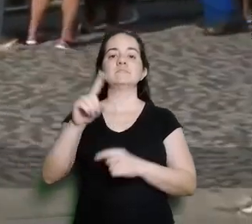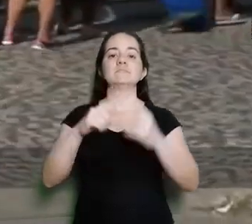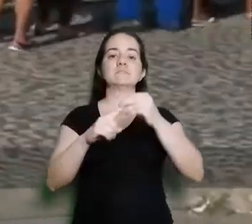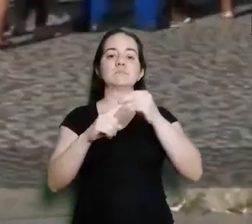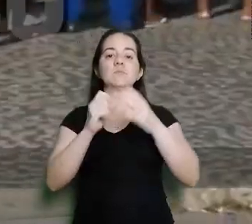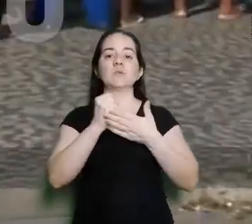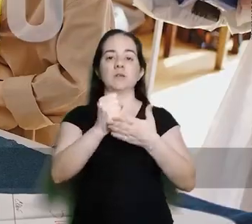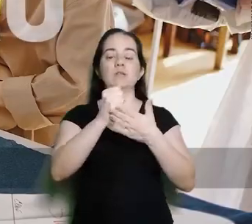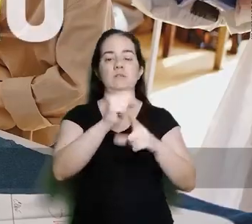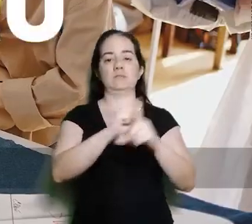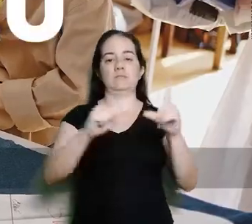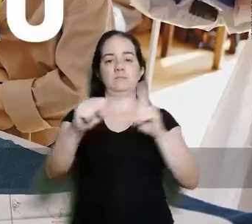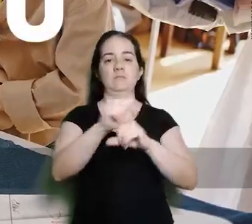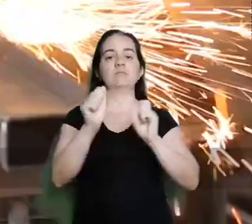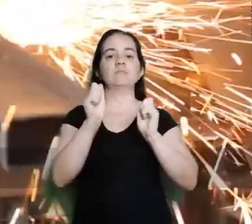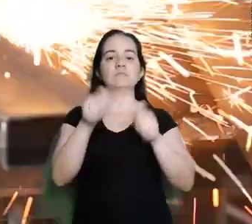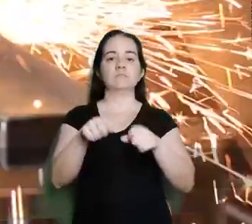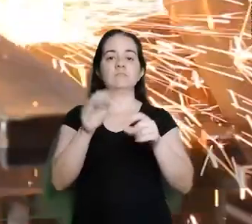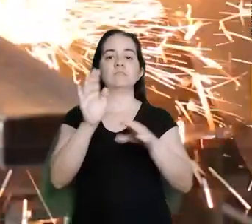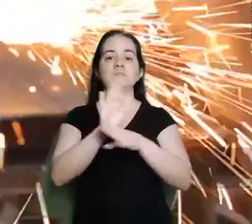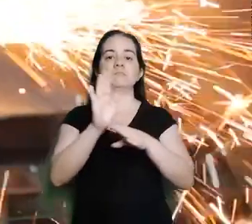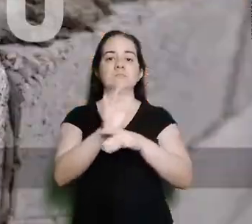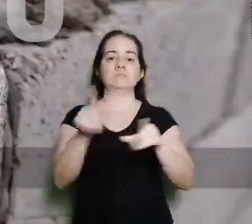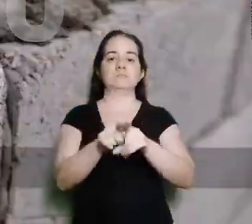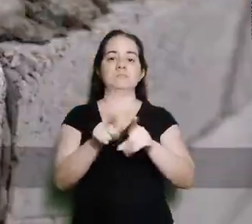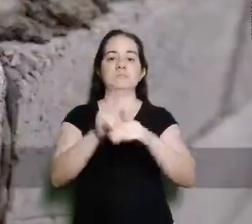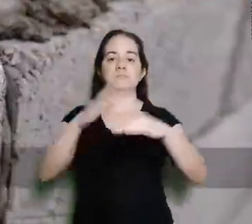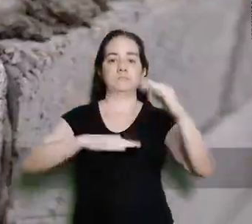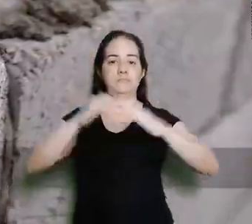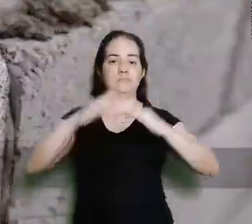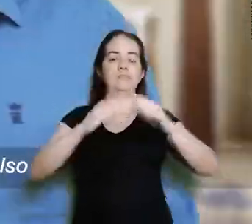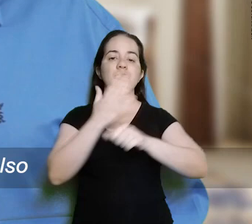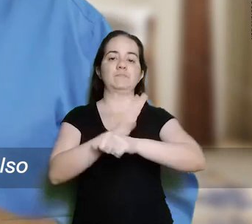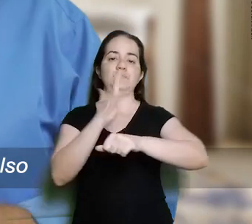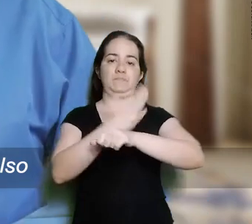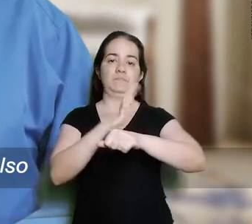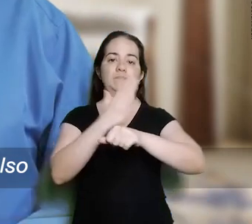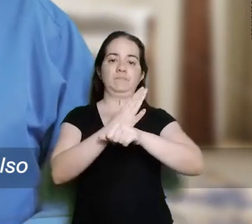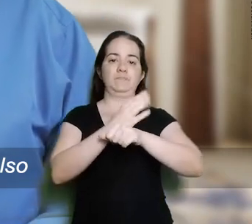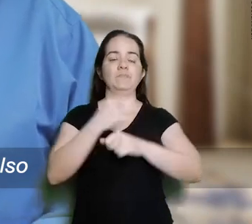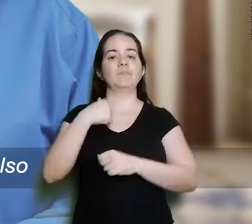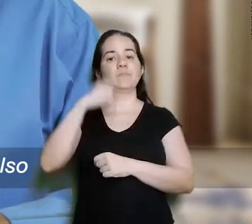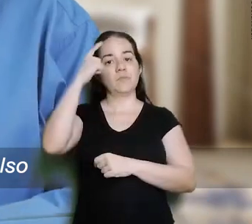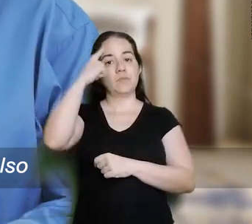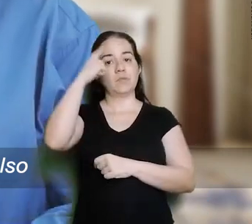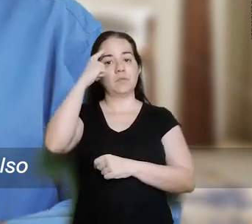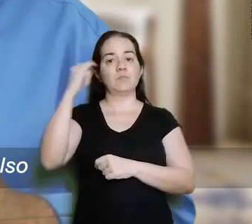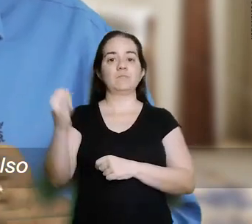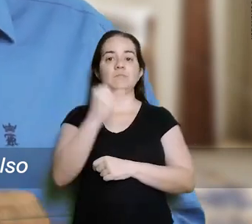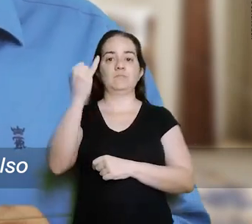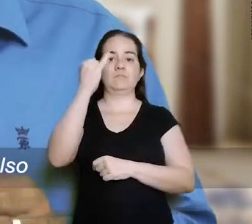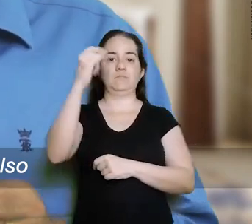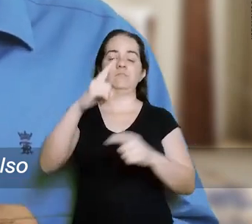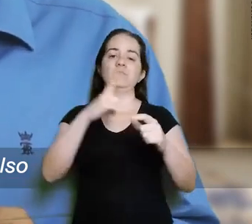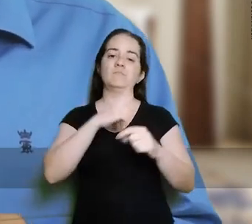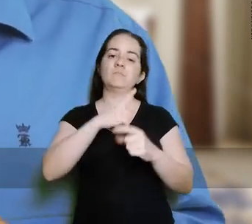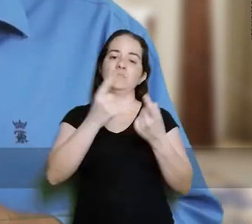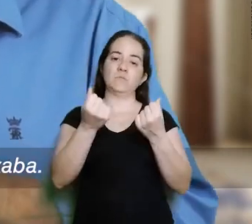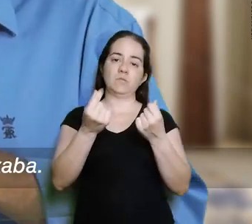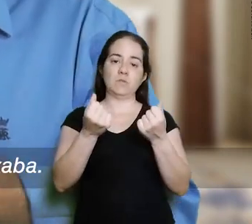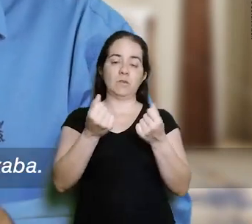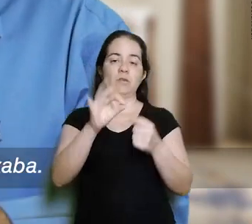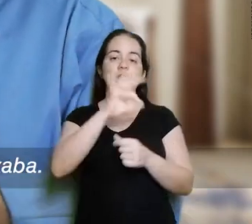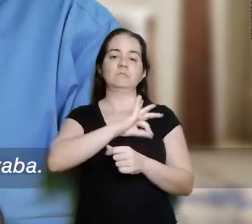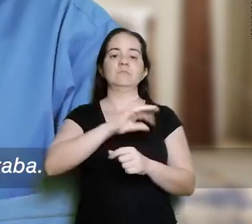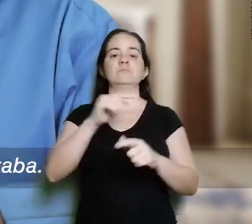quem está no Cade Único, qualificando e gerando emprego e renda. Para mim, nota A é dinheiro no bolso